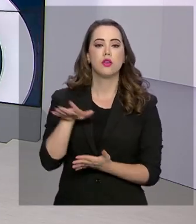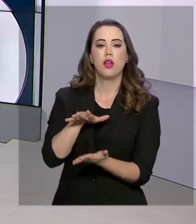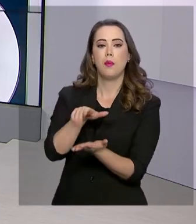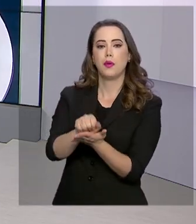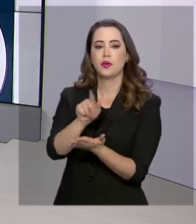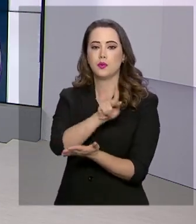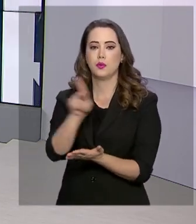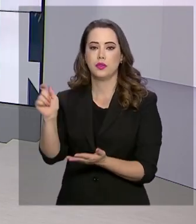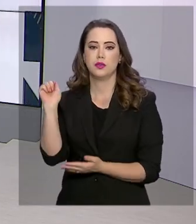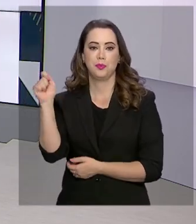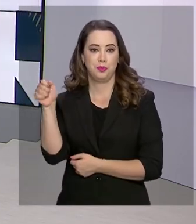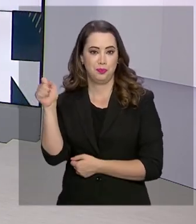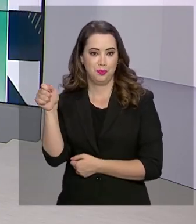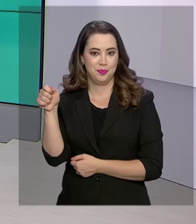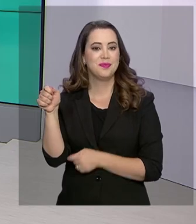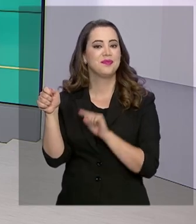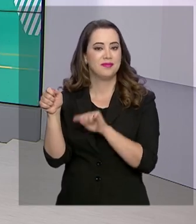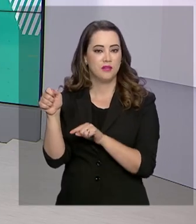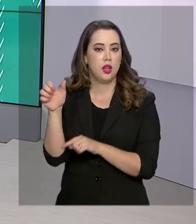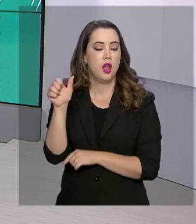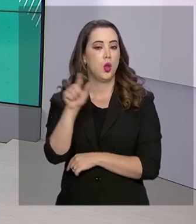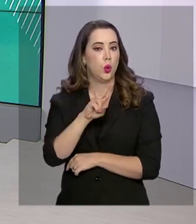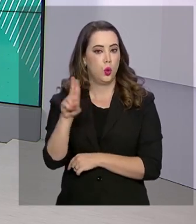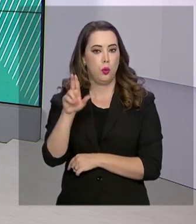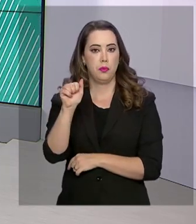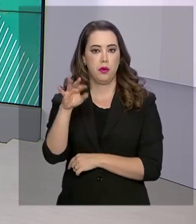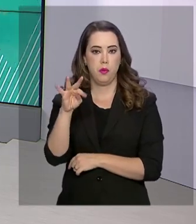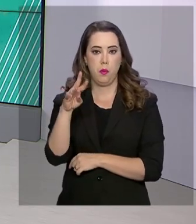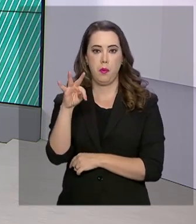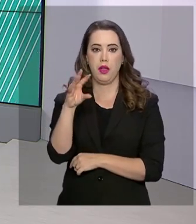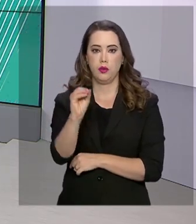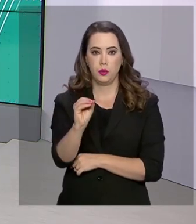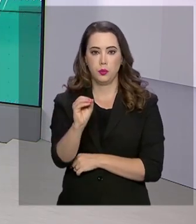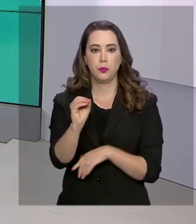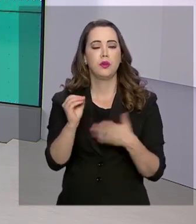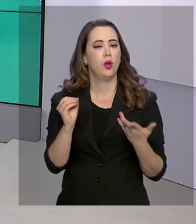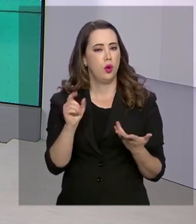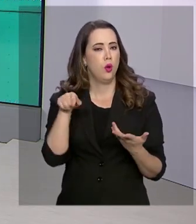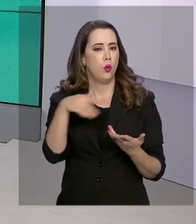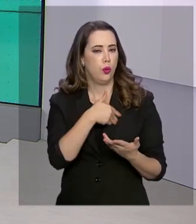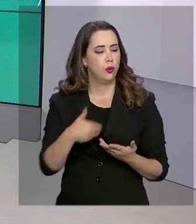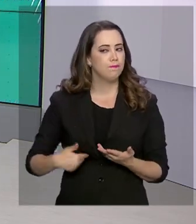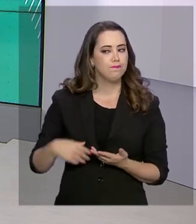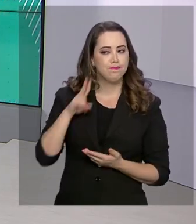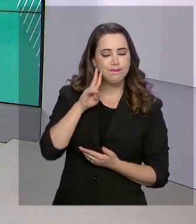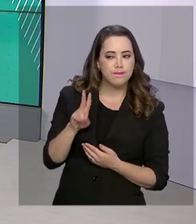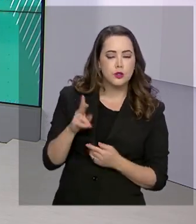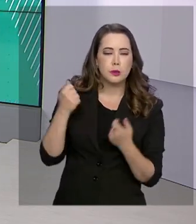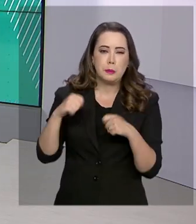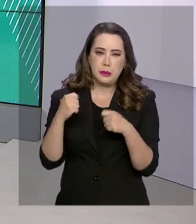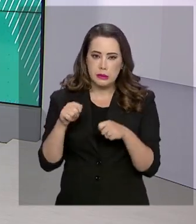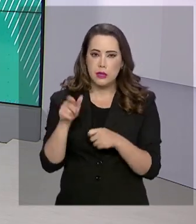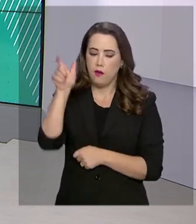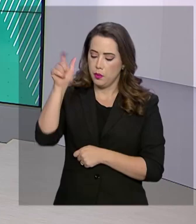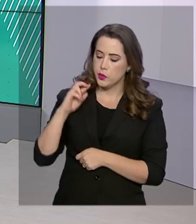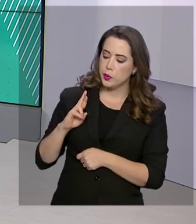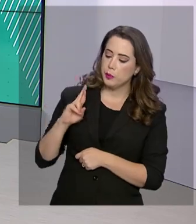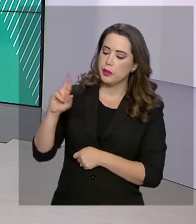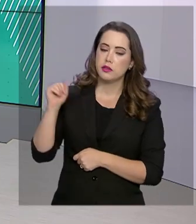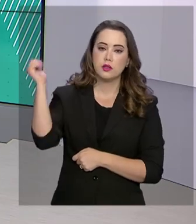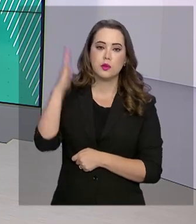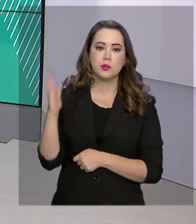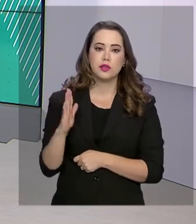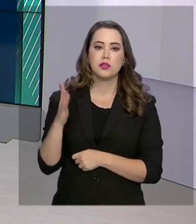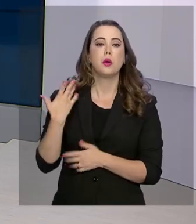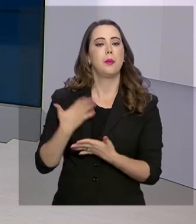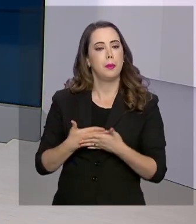na posse do presidente eleito da Argentina, Alberto Fernandes. O governo avaliou que seria necessária a presença de uma autoridade brasileira